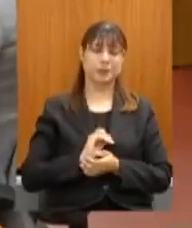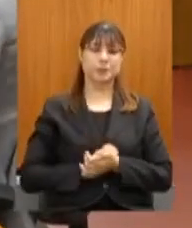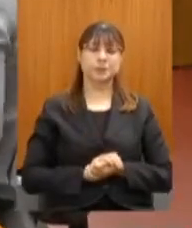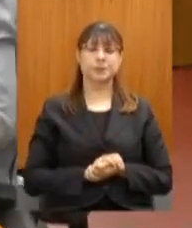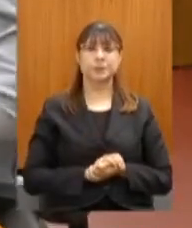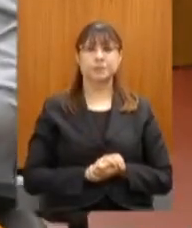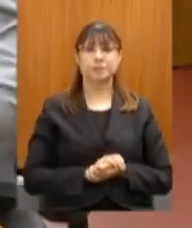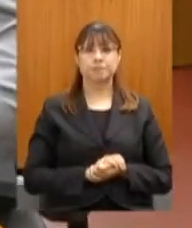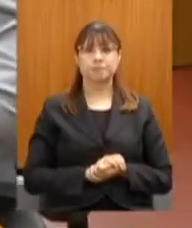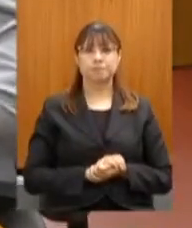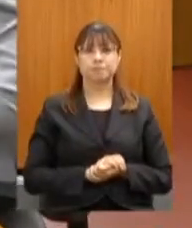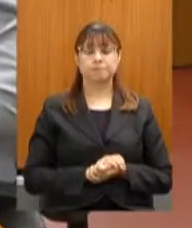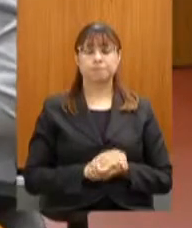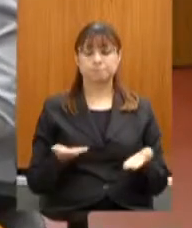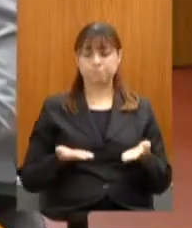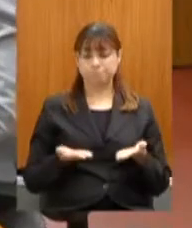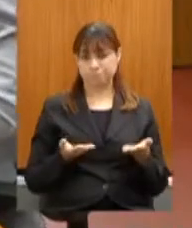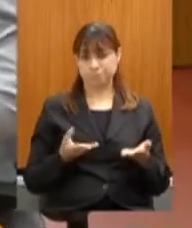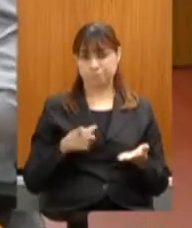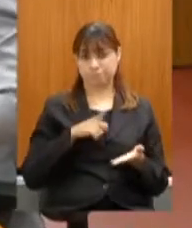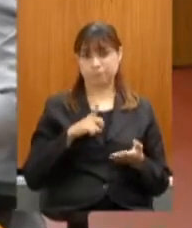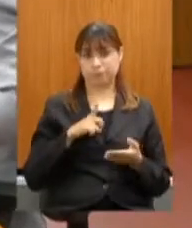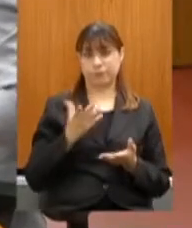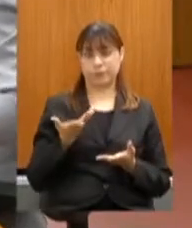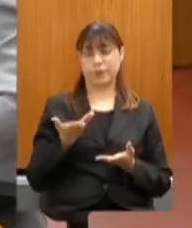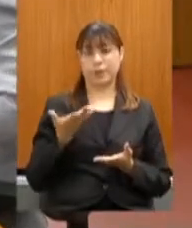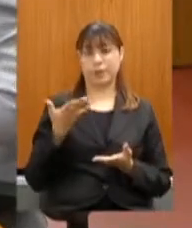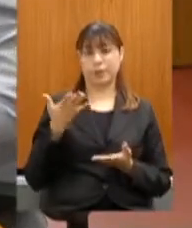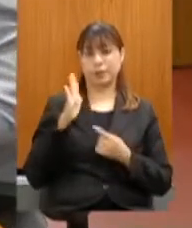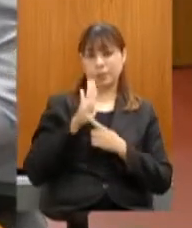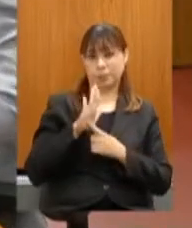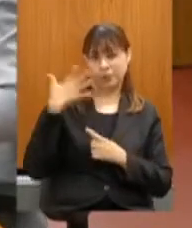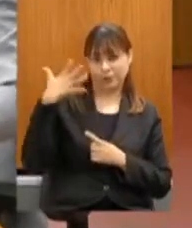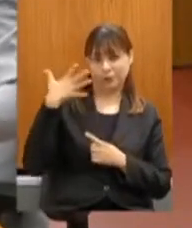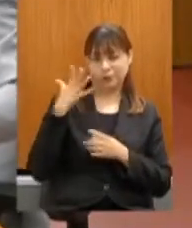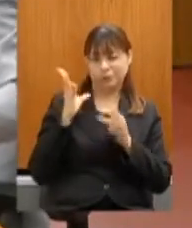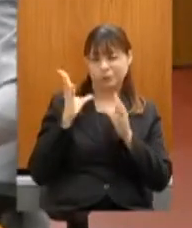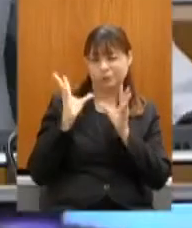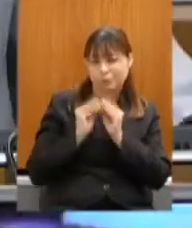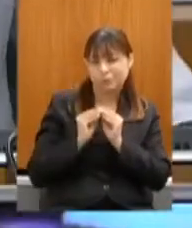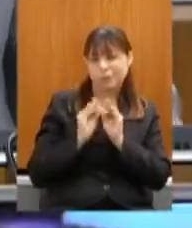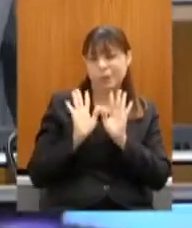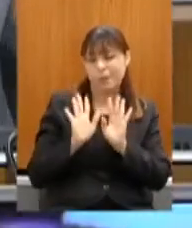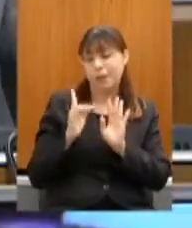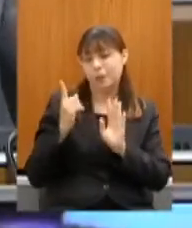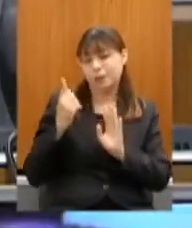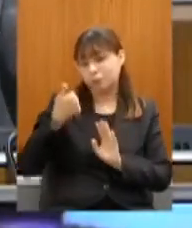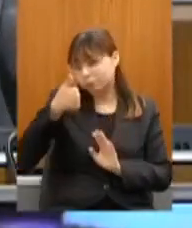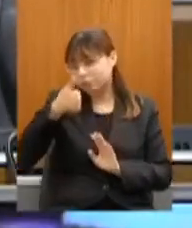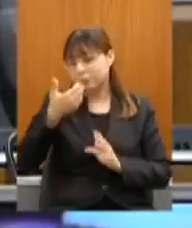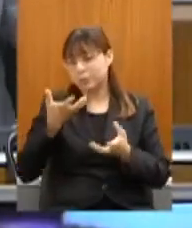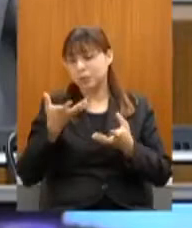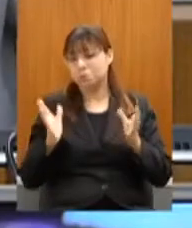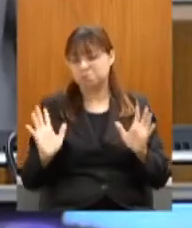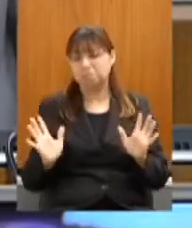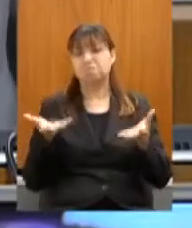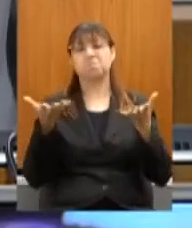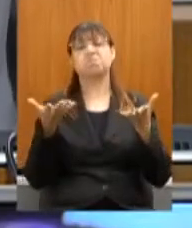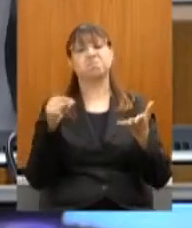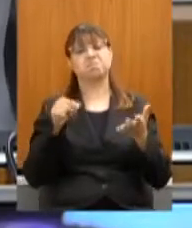trouxe aqui uma apresentação sucinta, mas antes gostaria de louvar a Assembleia